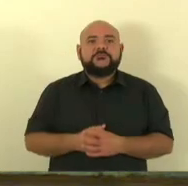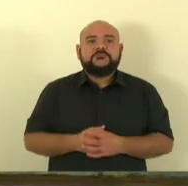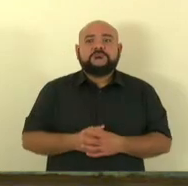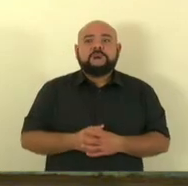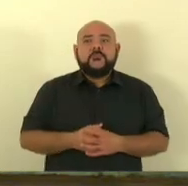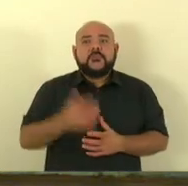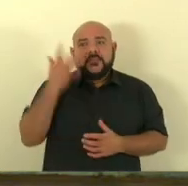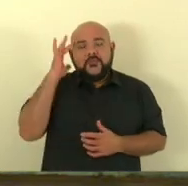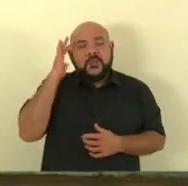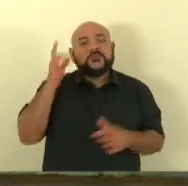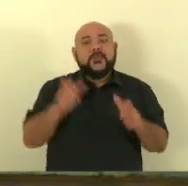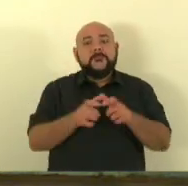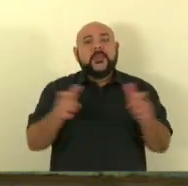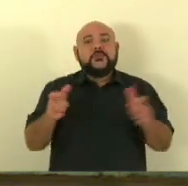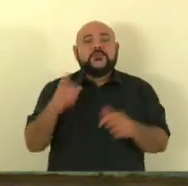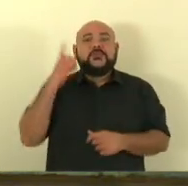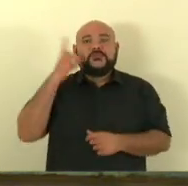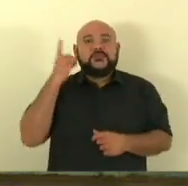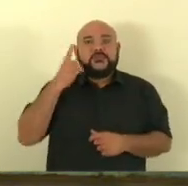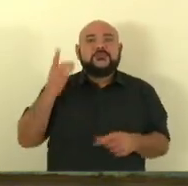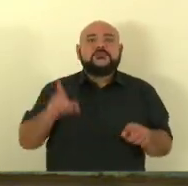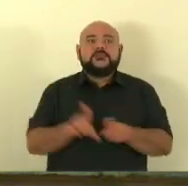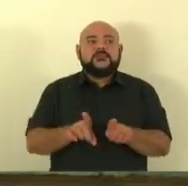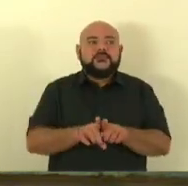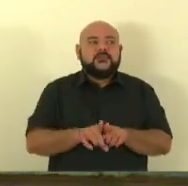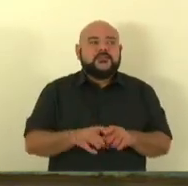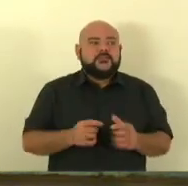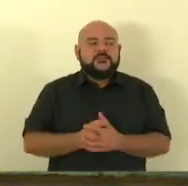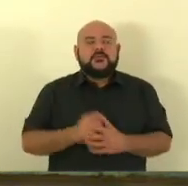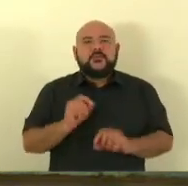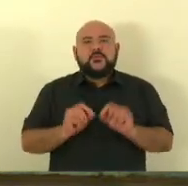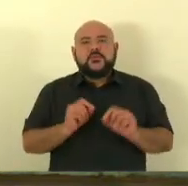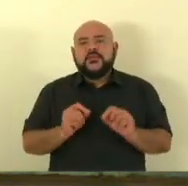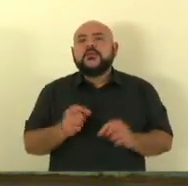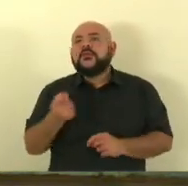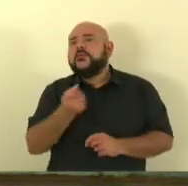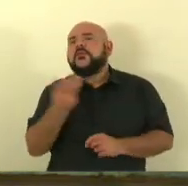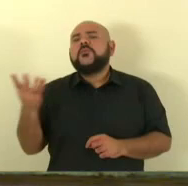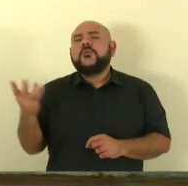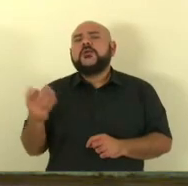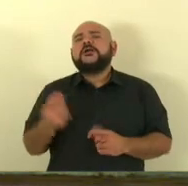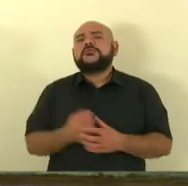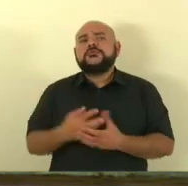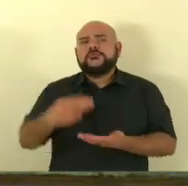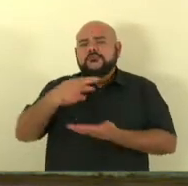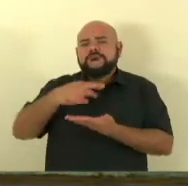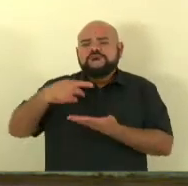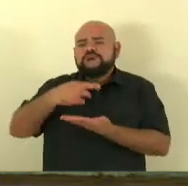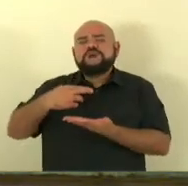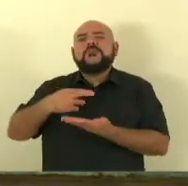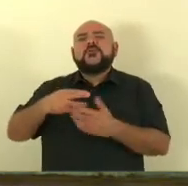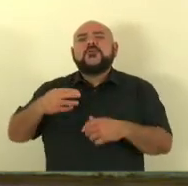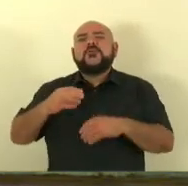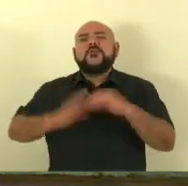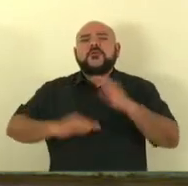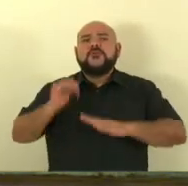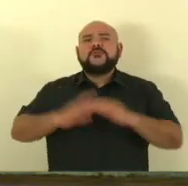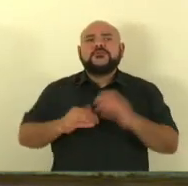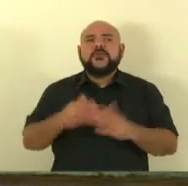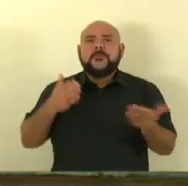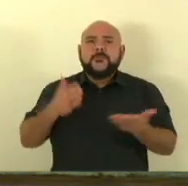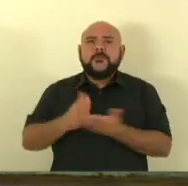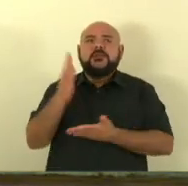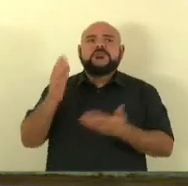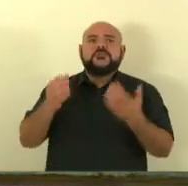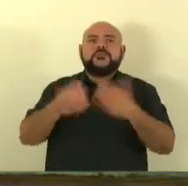dos deputados é quantos peritos passaram no concurso